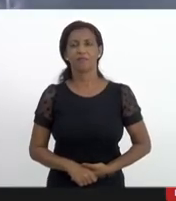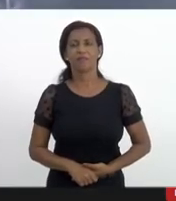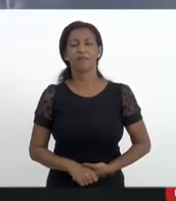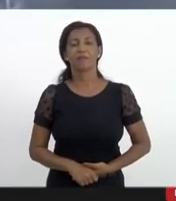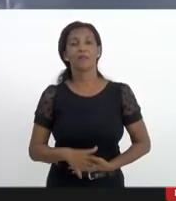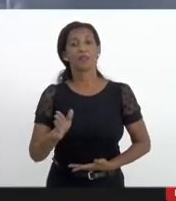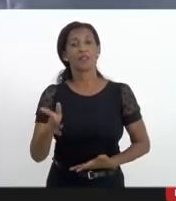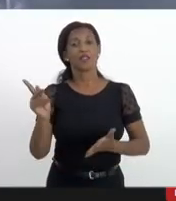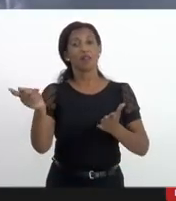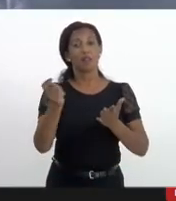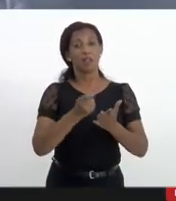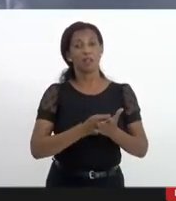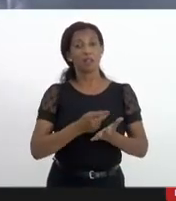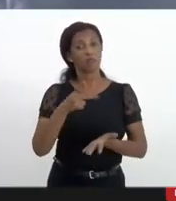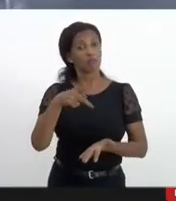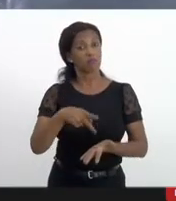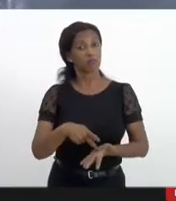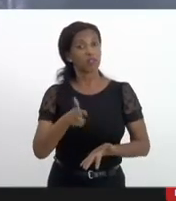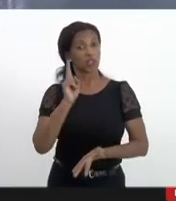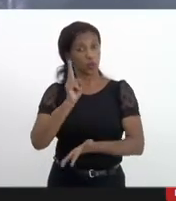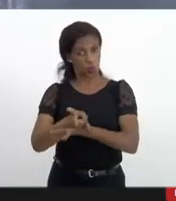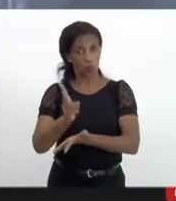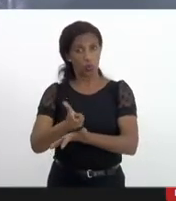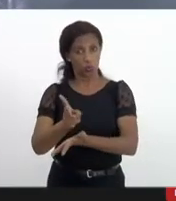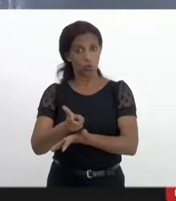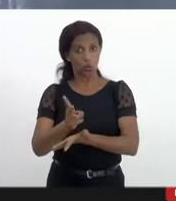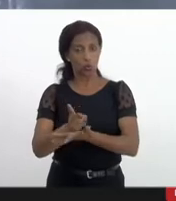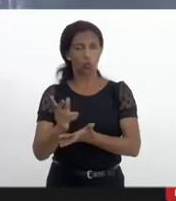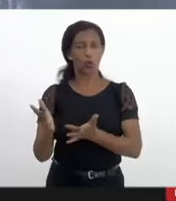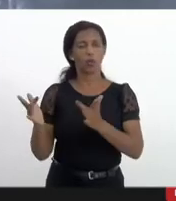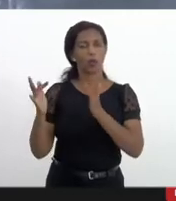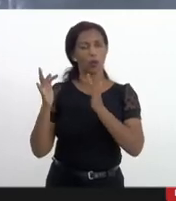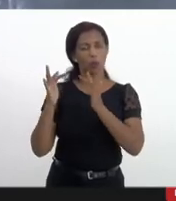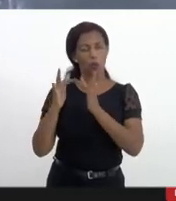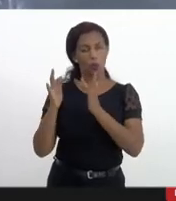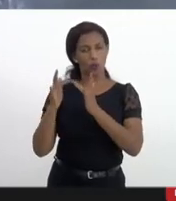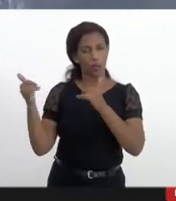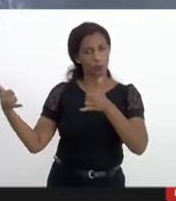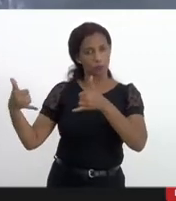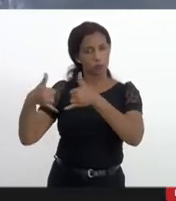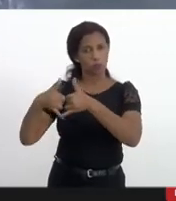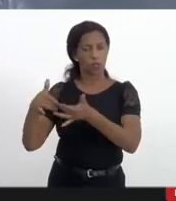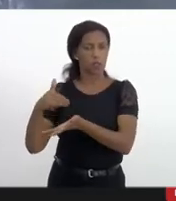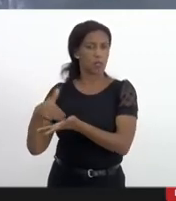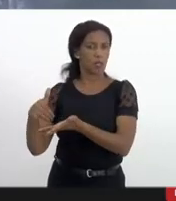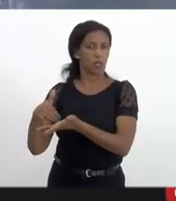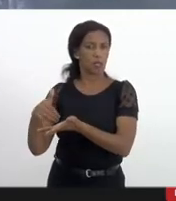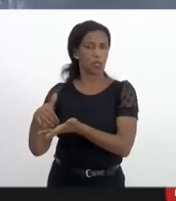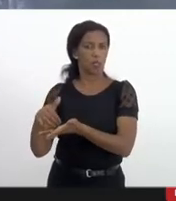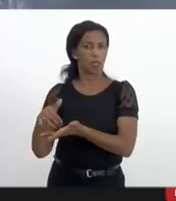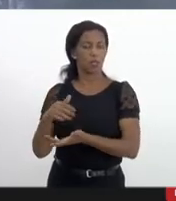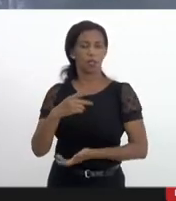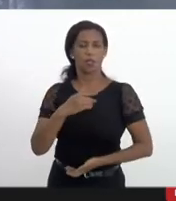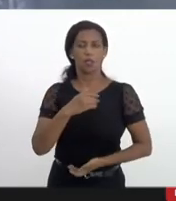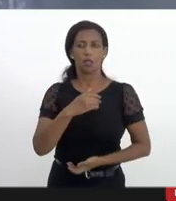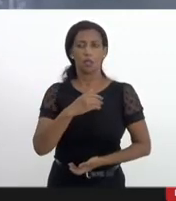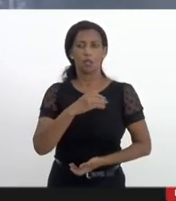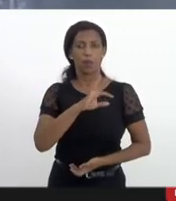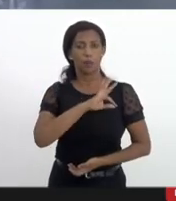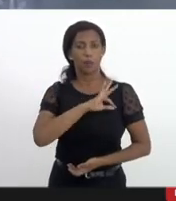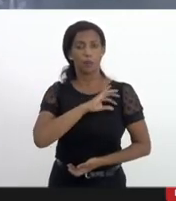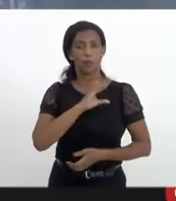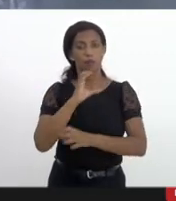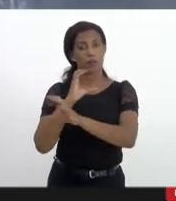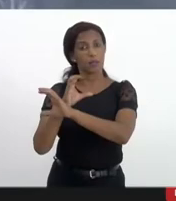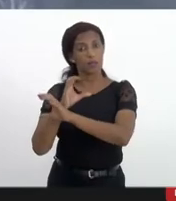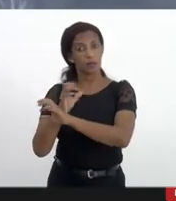registrado a gente também continua em contato com a Secretaria de Polícia Civil e